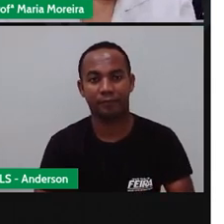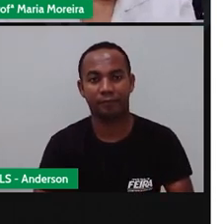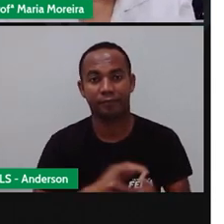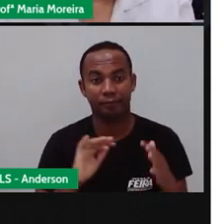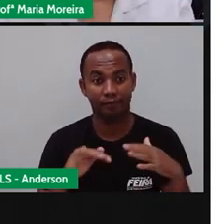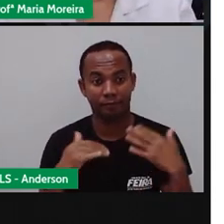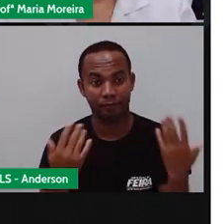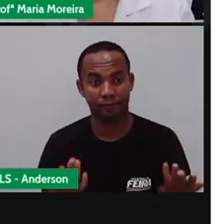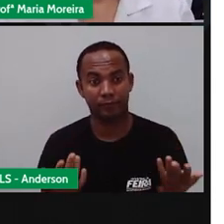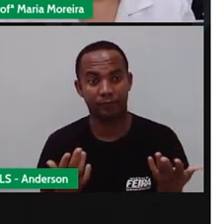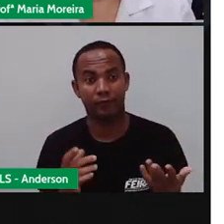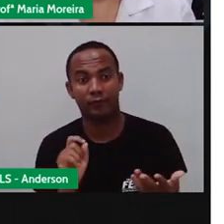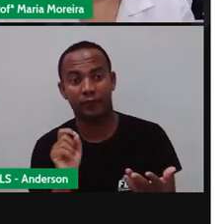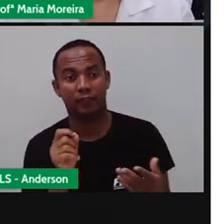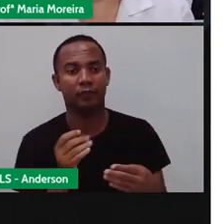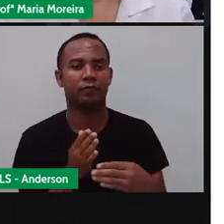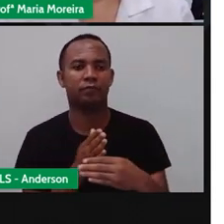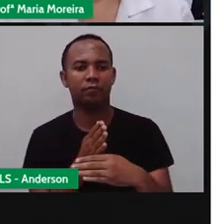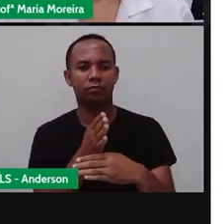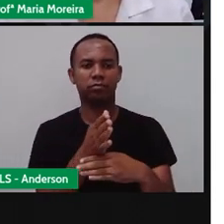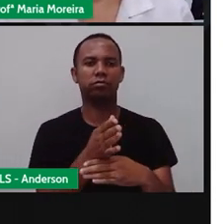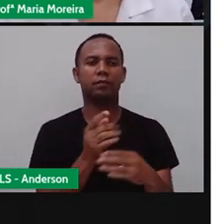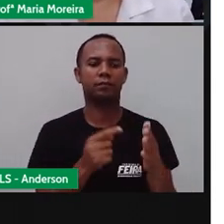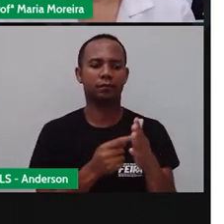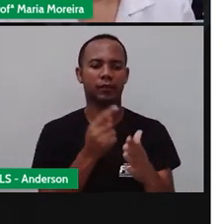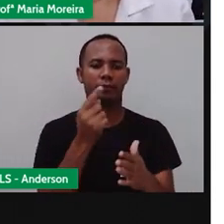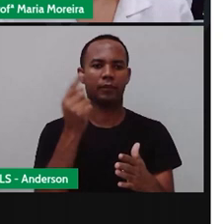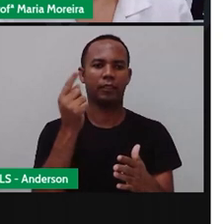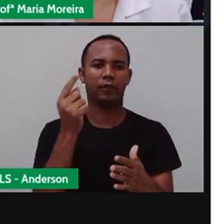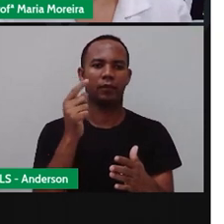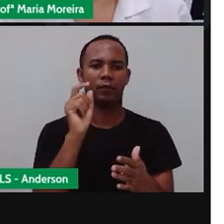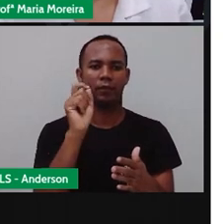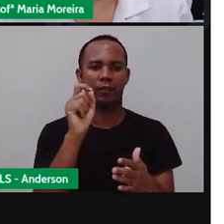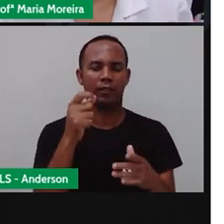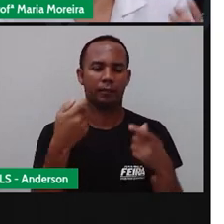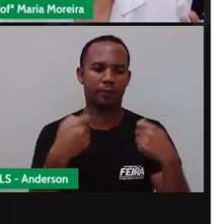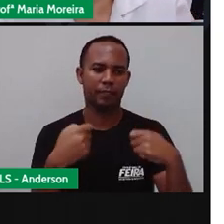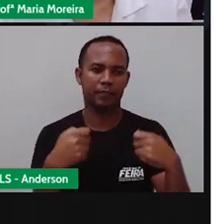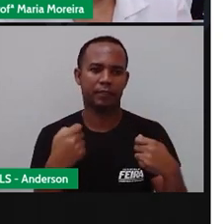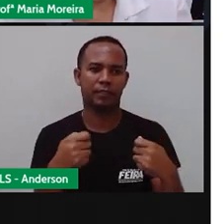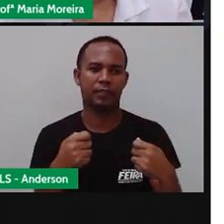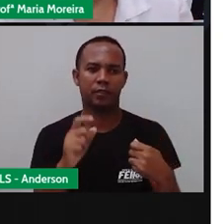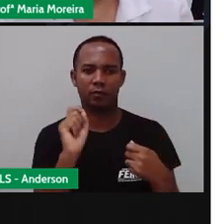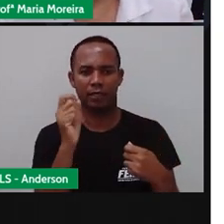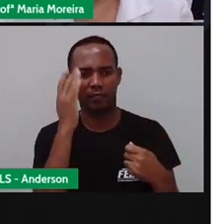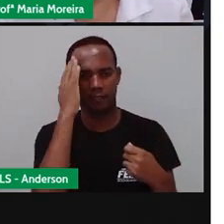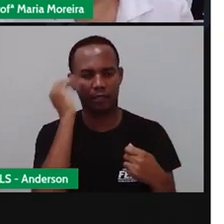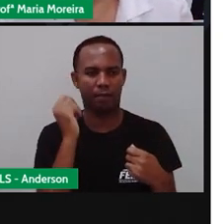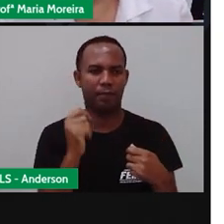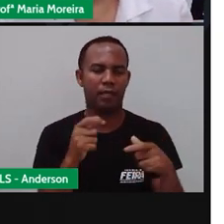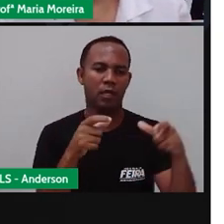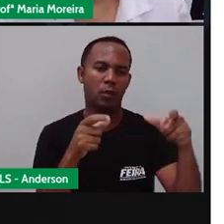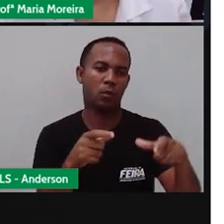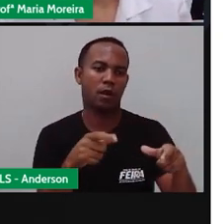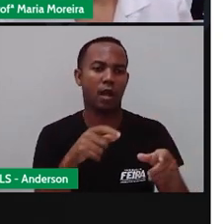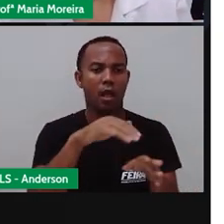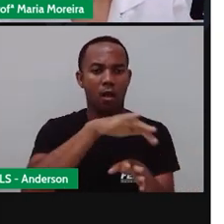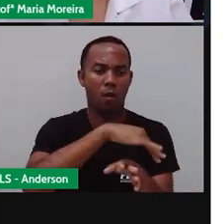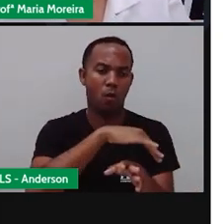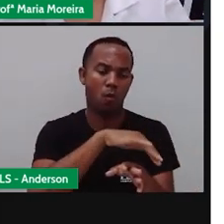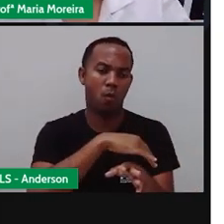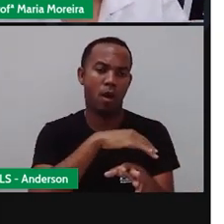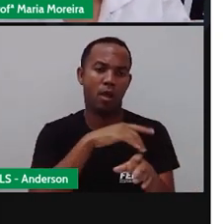para chegar, gente, a um determinado lugar pela primeira vez, né? É preciso ter referências ou o endereço,